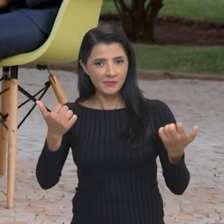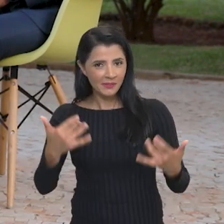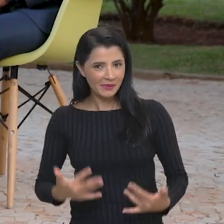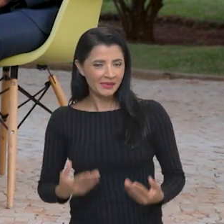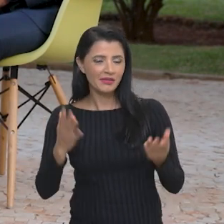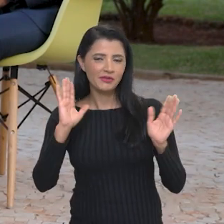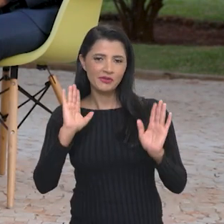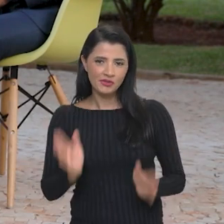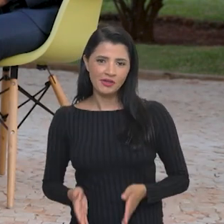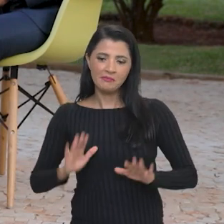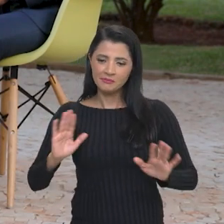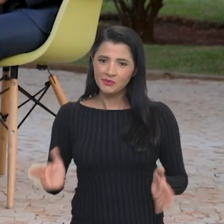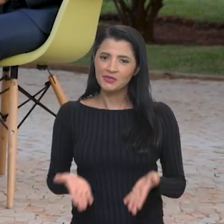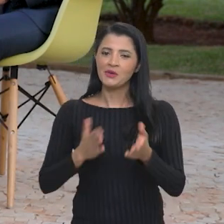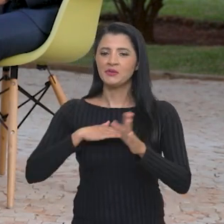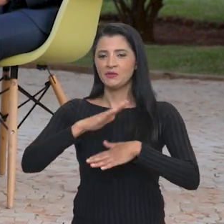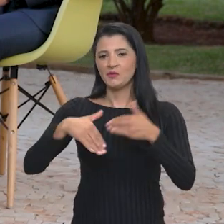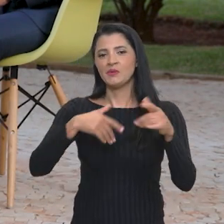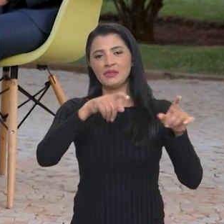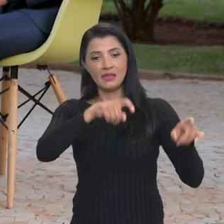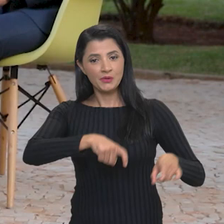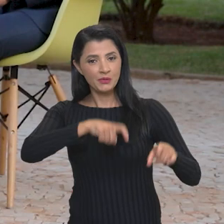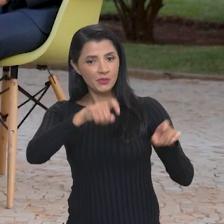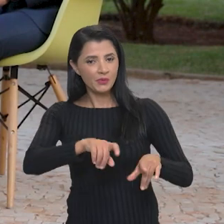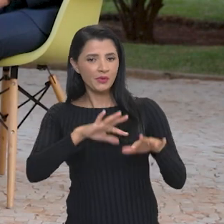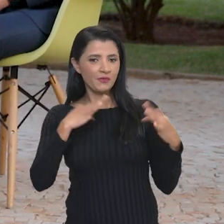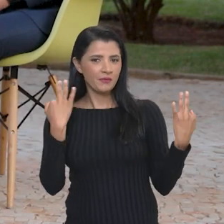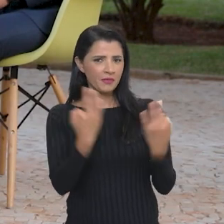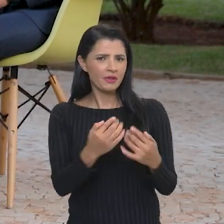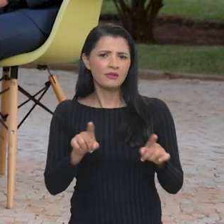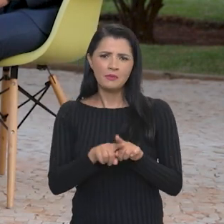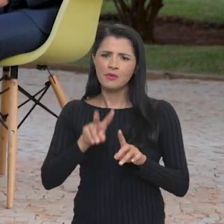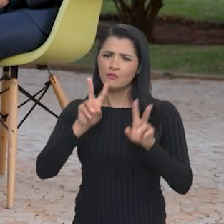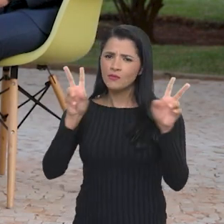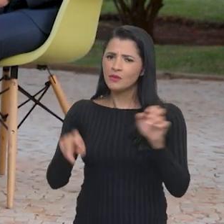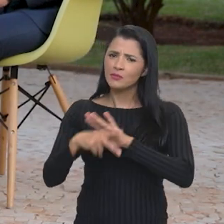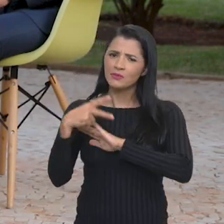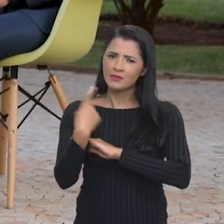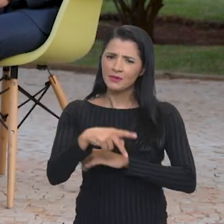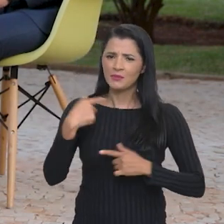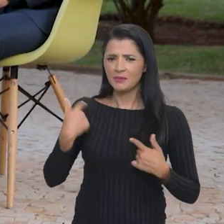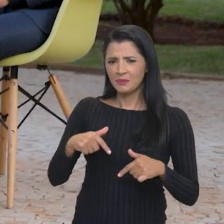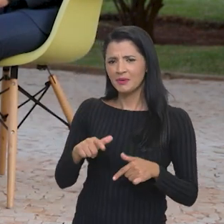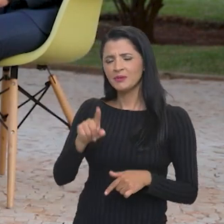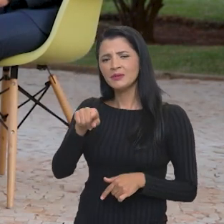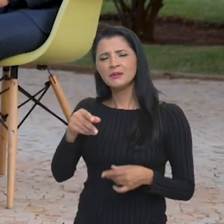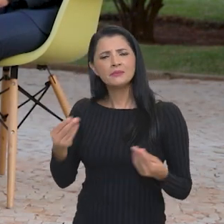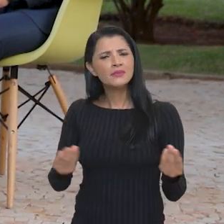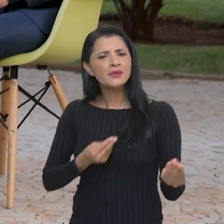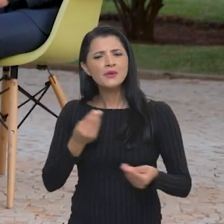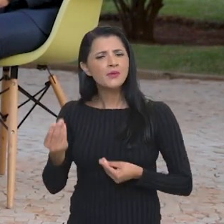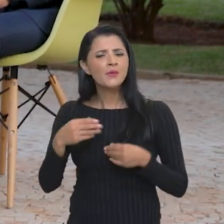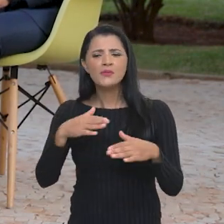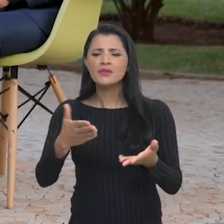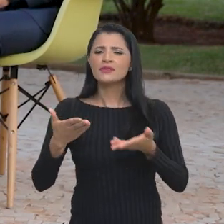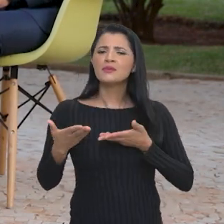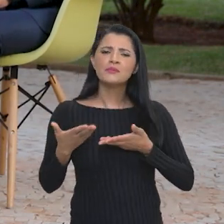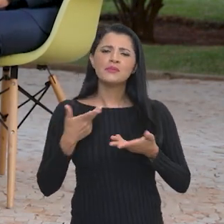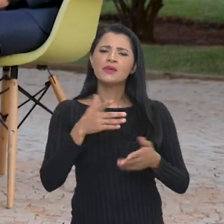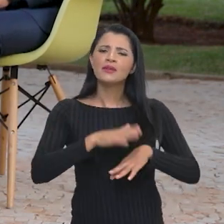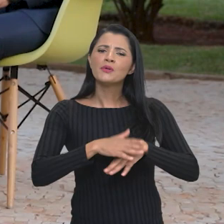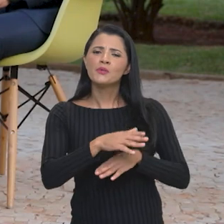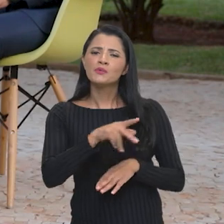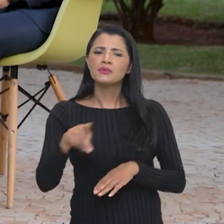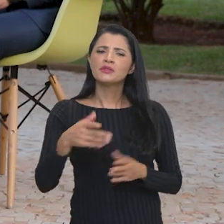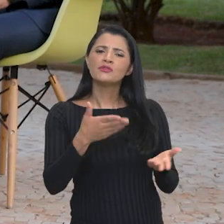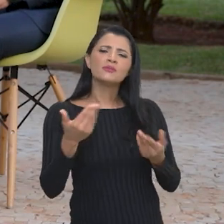agricultura familiar, inclusive sempre foi uma pauta do seu trabalho, né? Como que foi receber esse convite do presidente? Um enorme desafio.